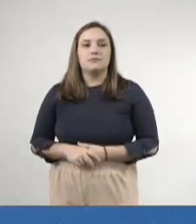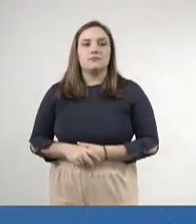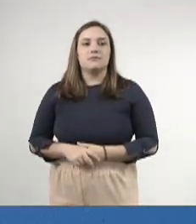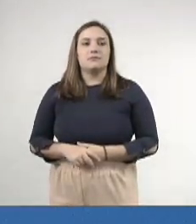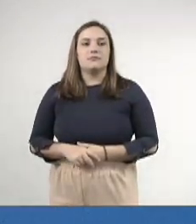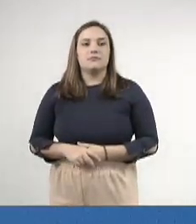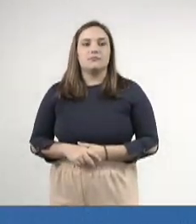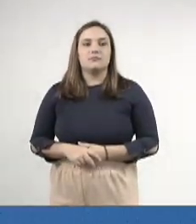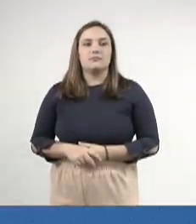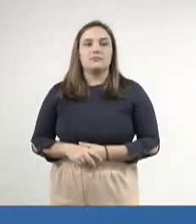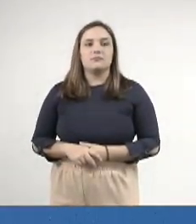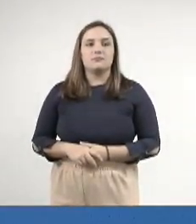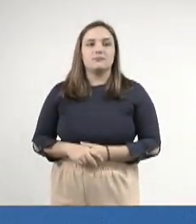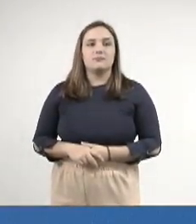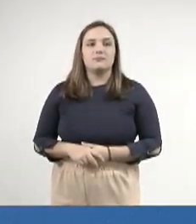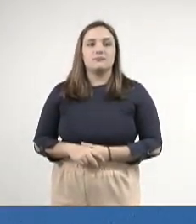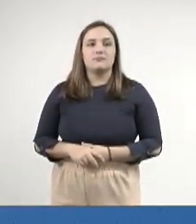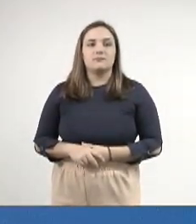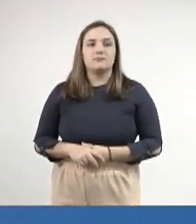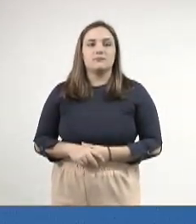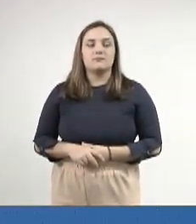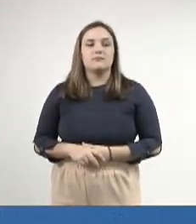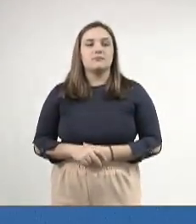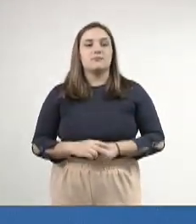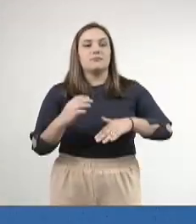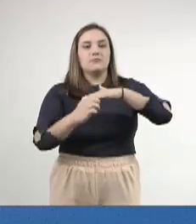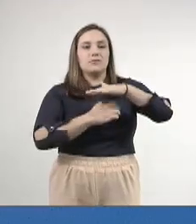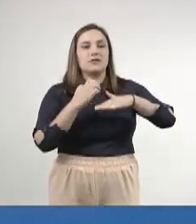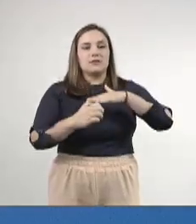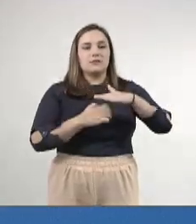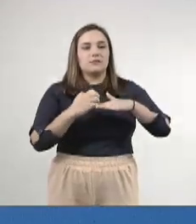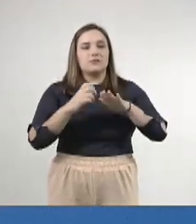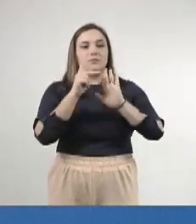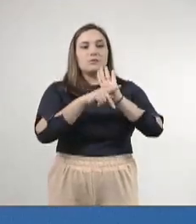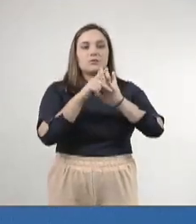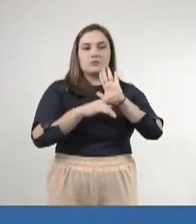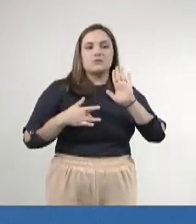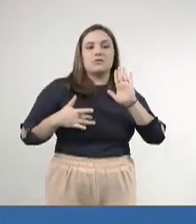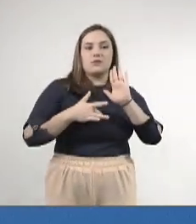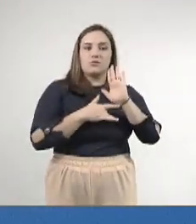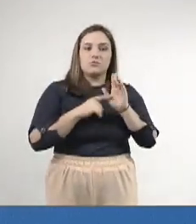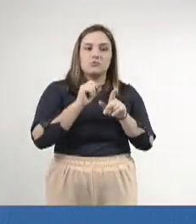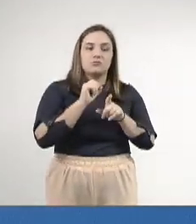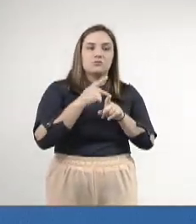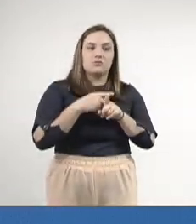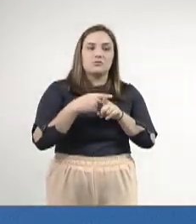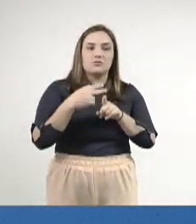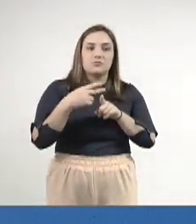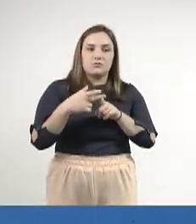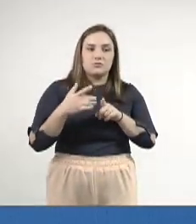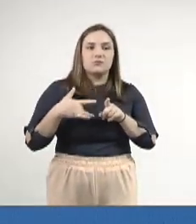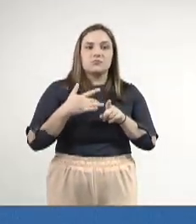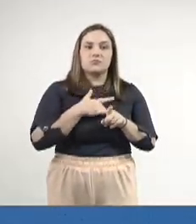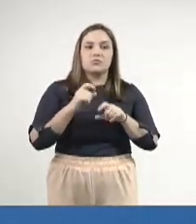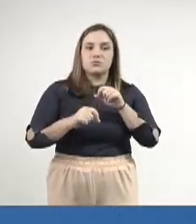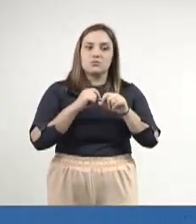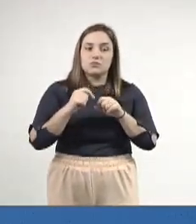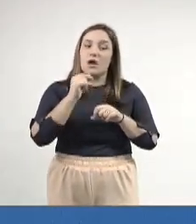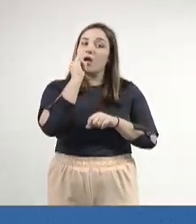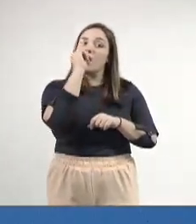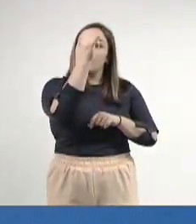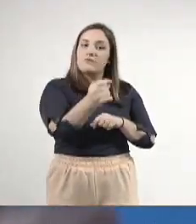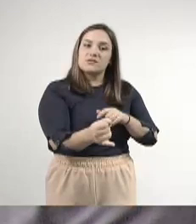obriga as operadoras de plano de saúde que atuem no âmbito do Estado de Mato Grosso do Sul a notificar